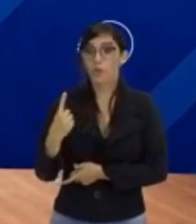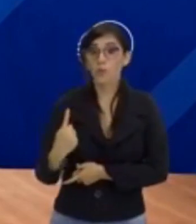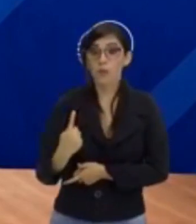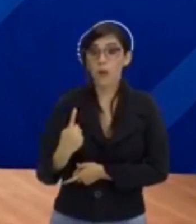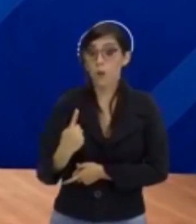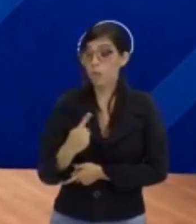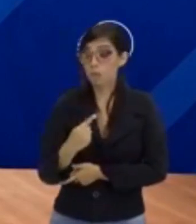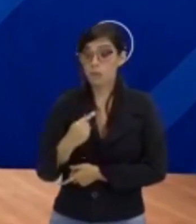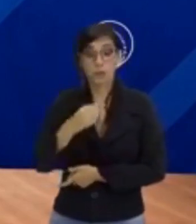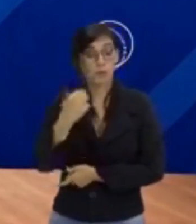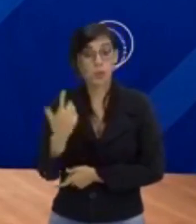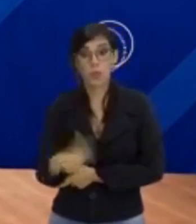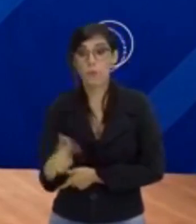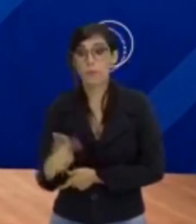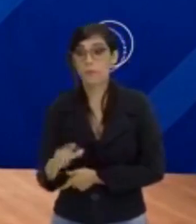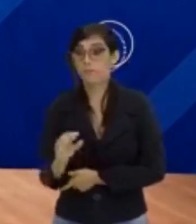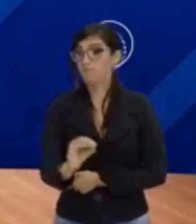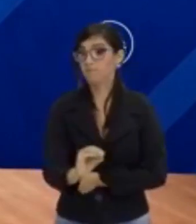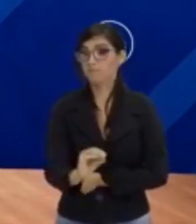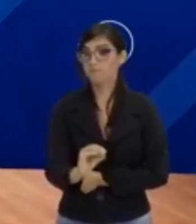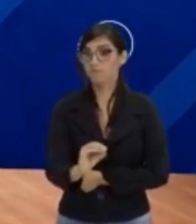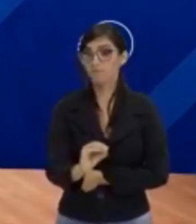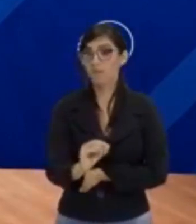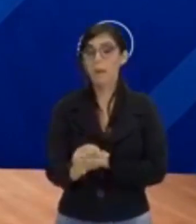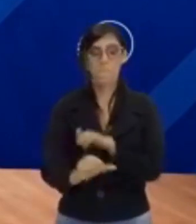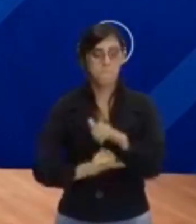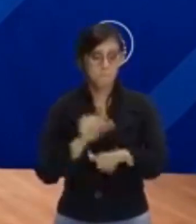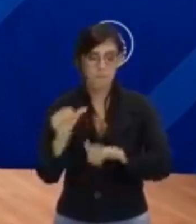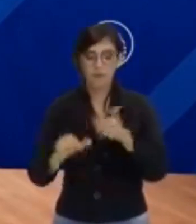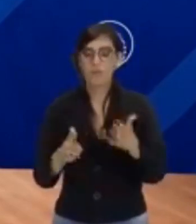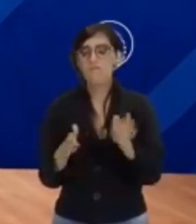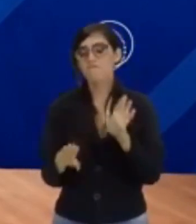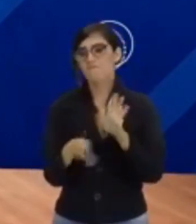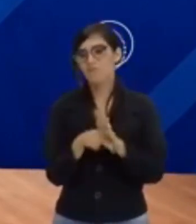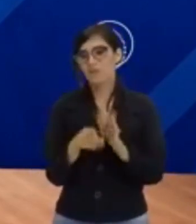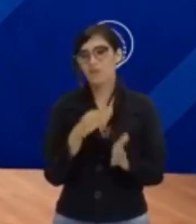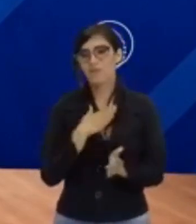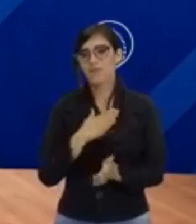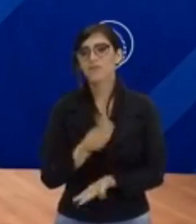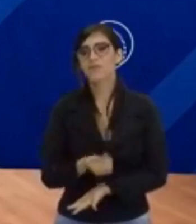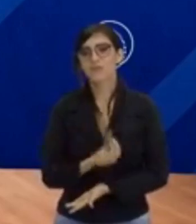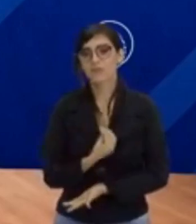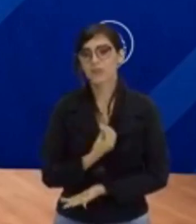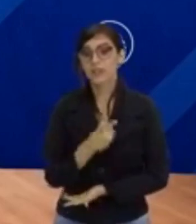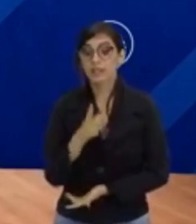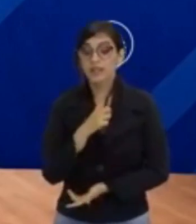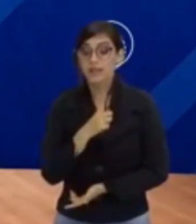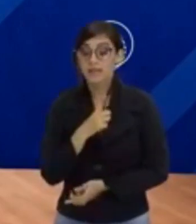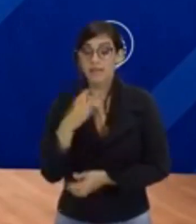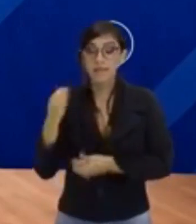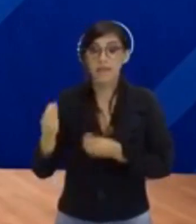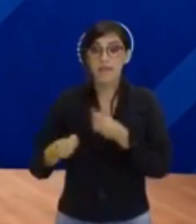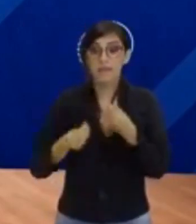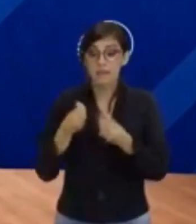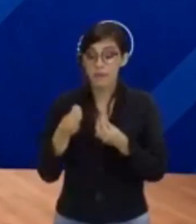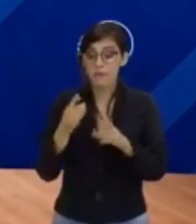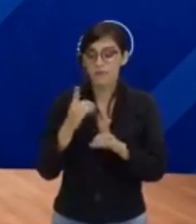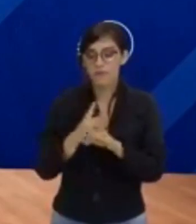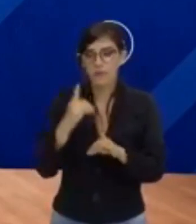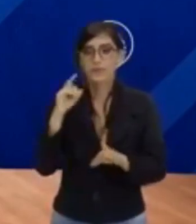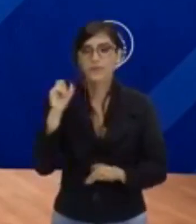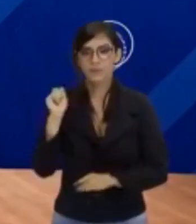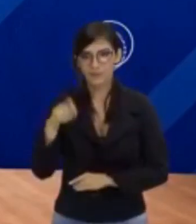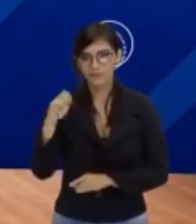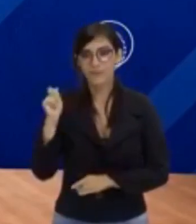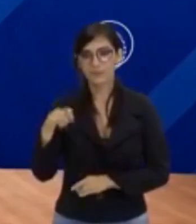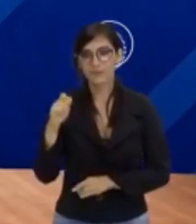não tem, né? Ia ser muito bacana, ia mudar muito a minha vida. E eu te falo que tem como descobrir, sim. Tem um carinha muito especial que nos